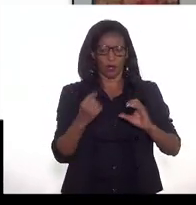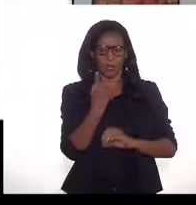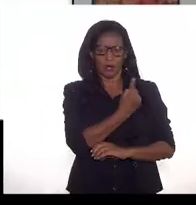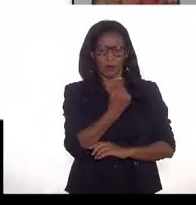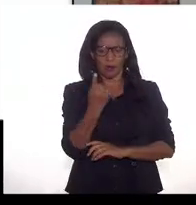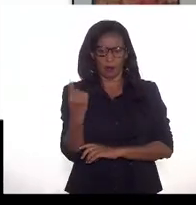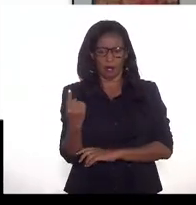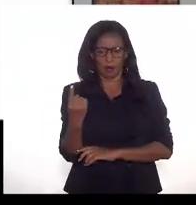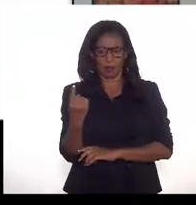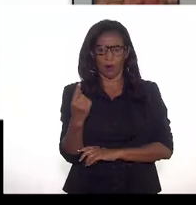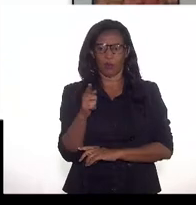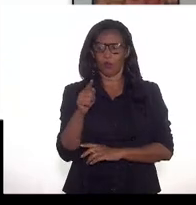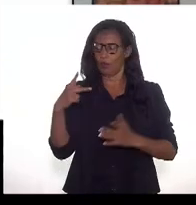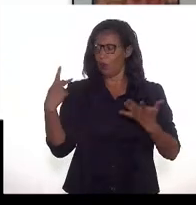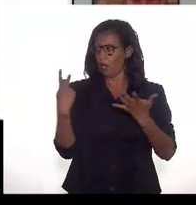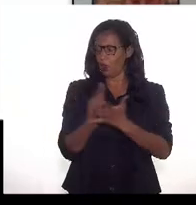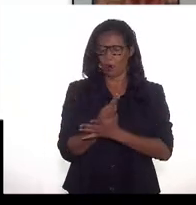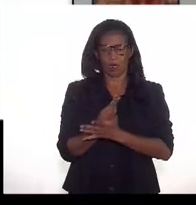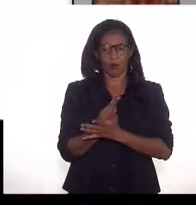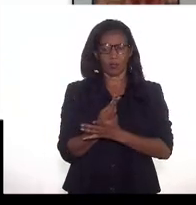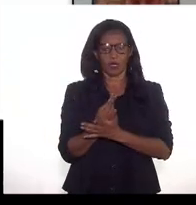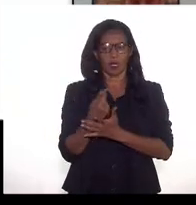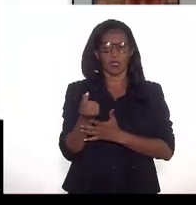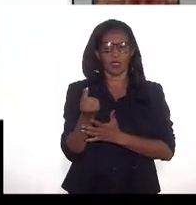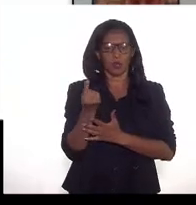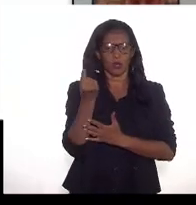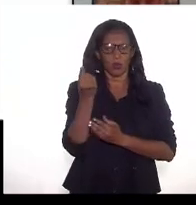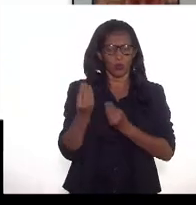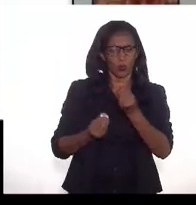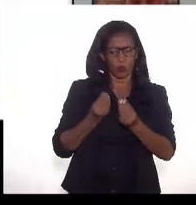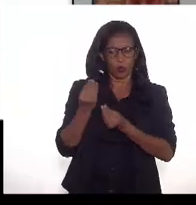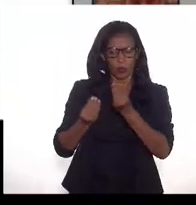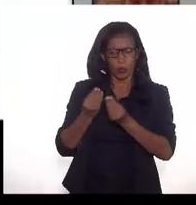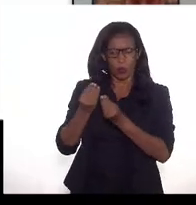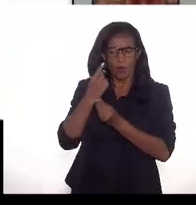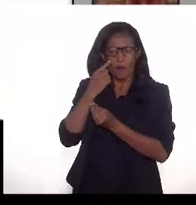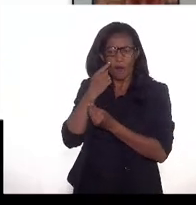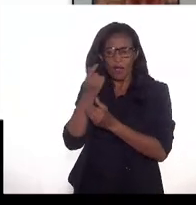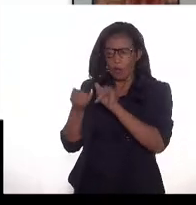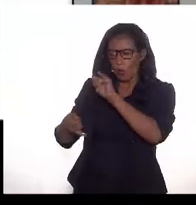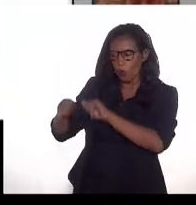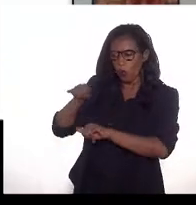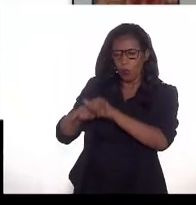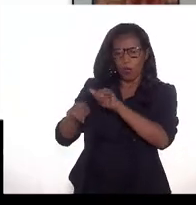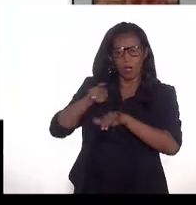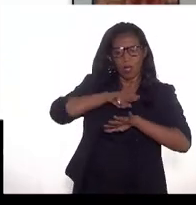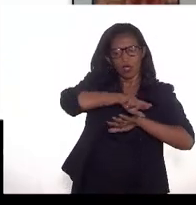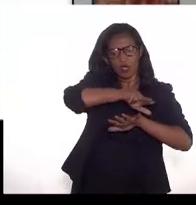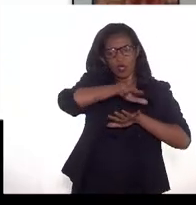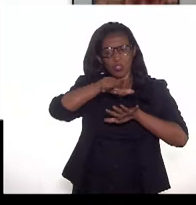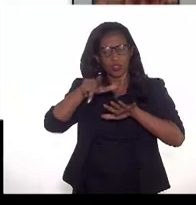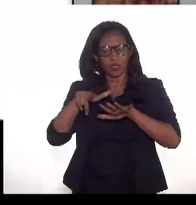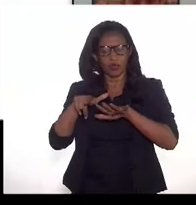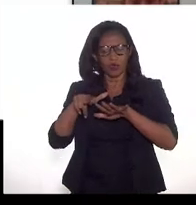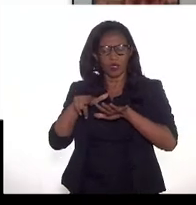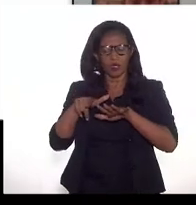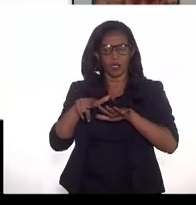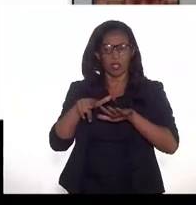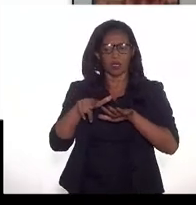realizada uma cromatografia para verificar a sua composição nos seus diferentes gases